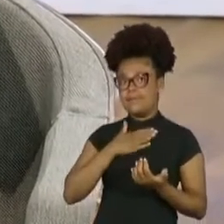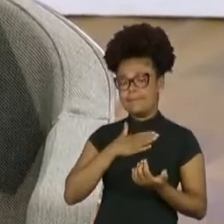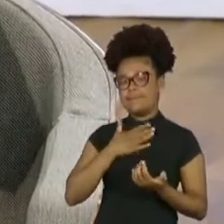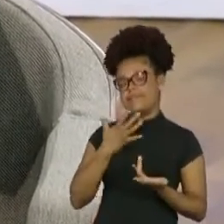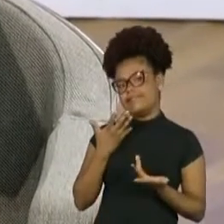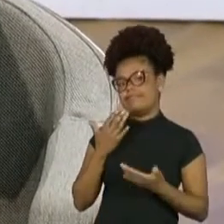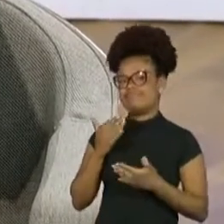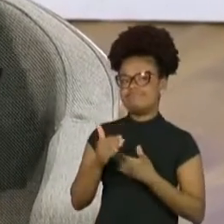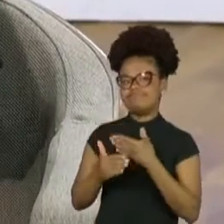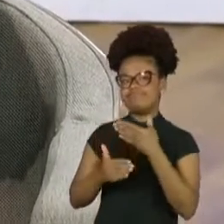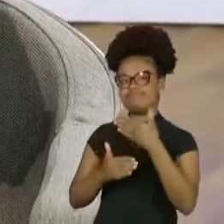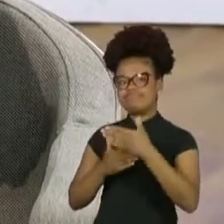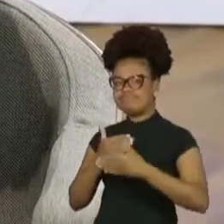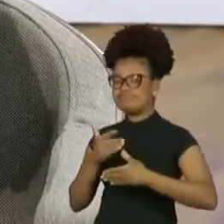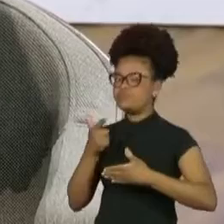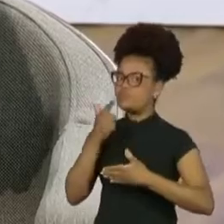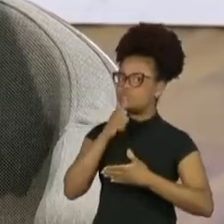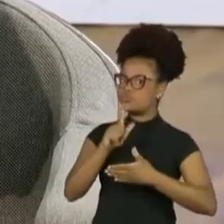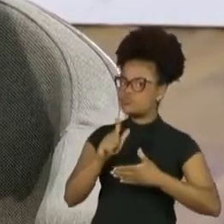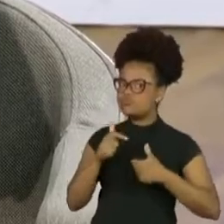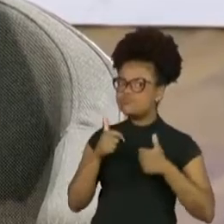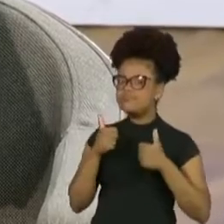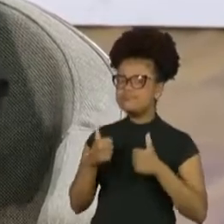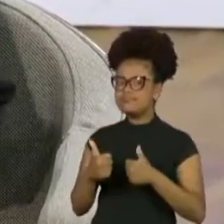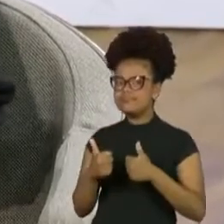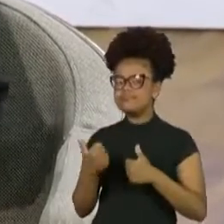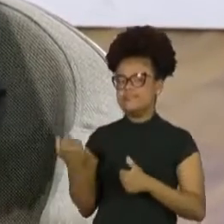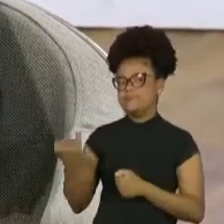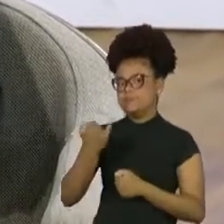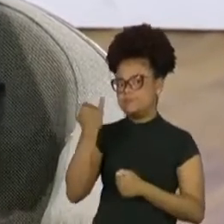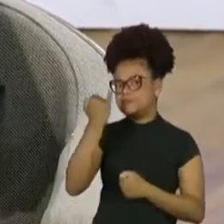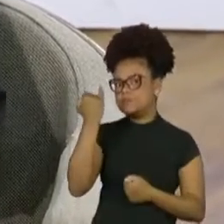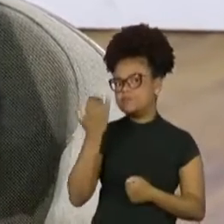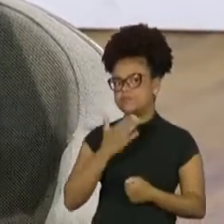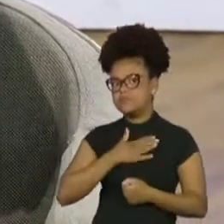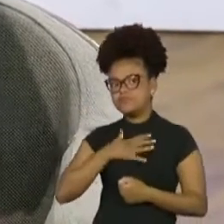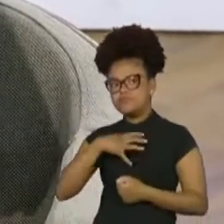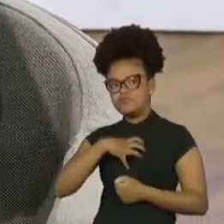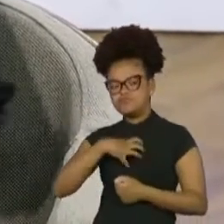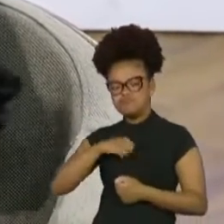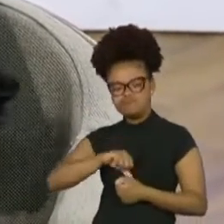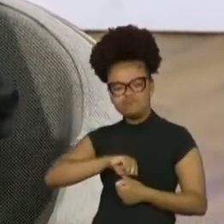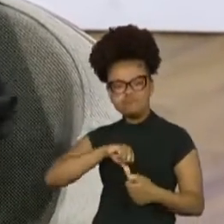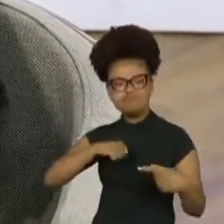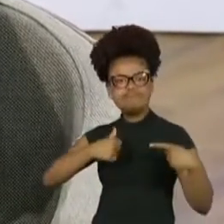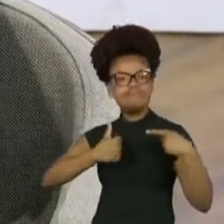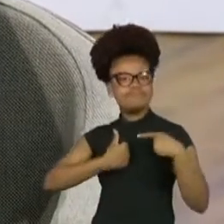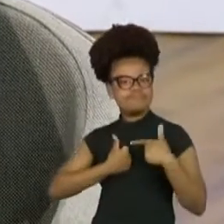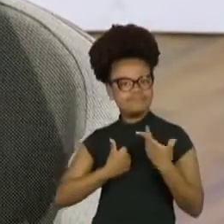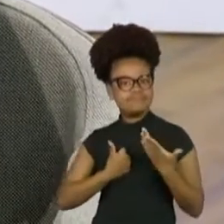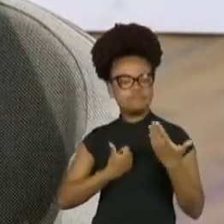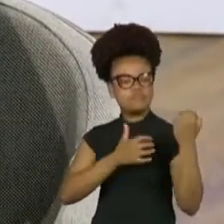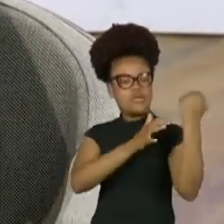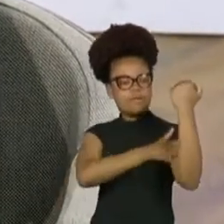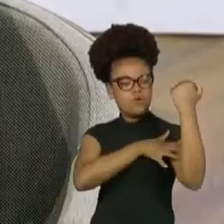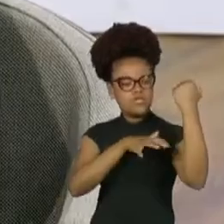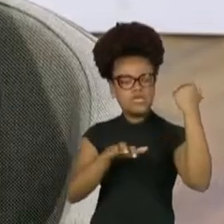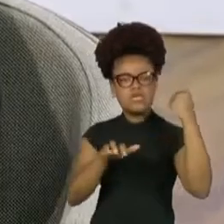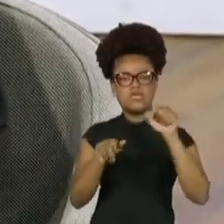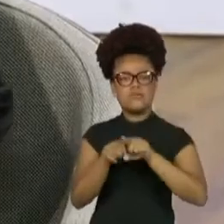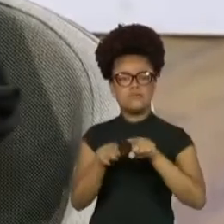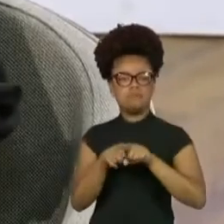isso. Foi fundamental para, sabe, para a minha autoestima, para ficar empoderada, segura.